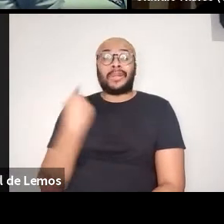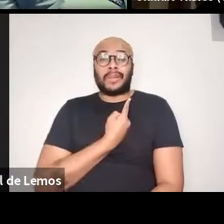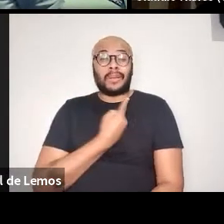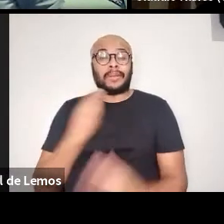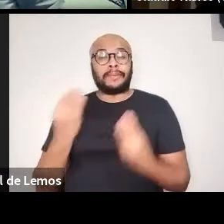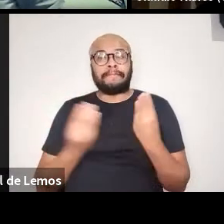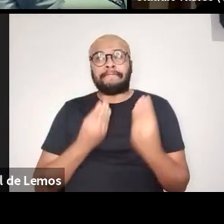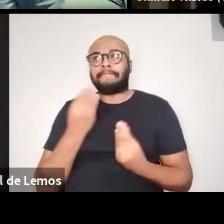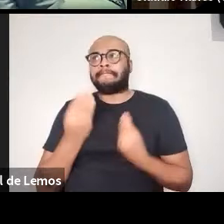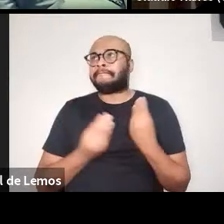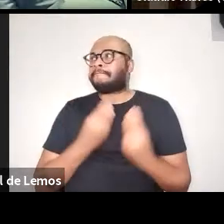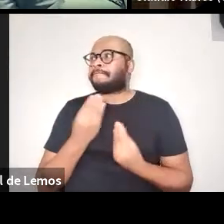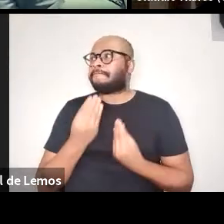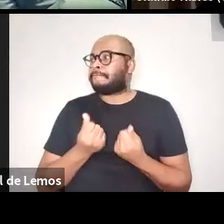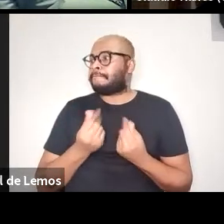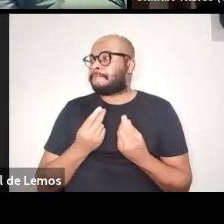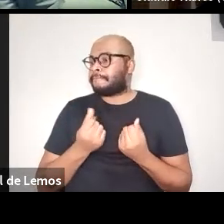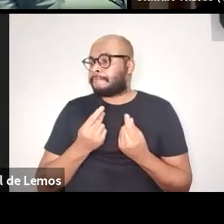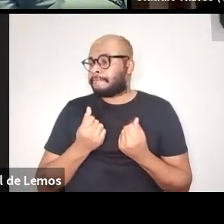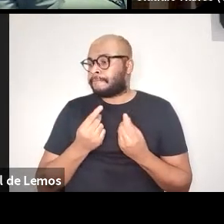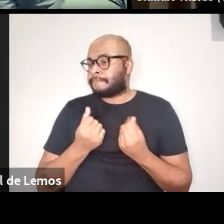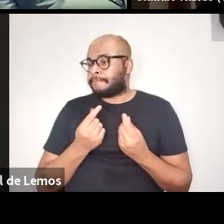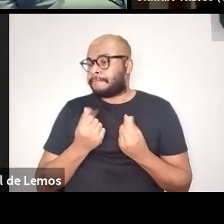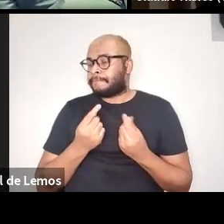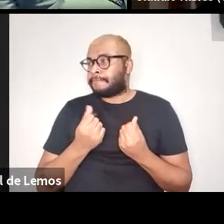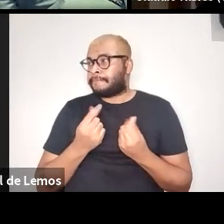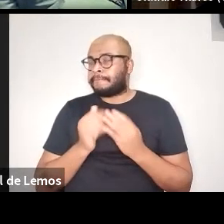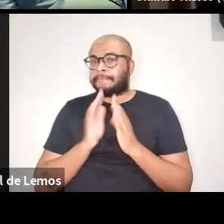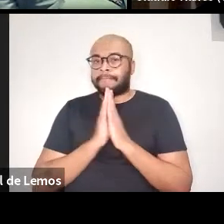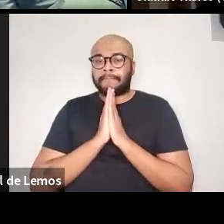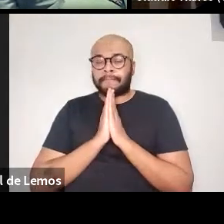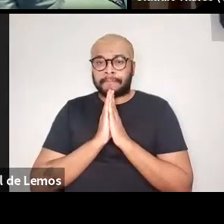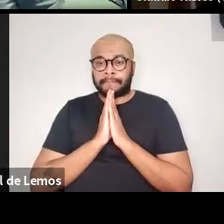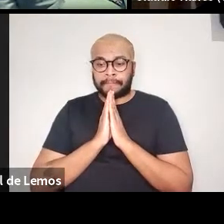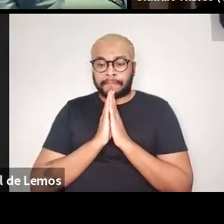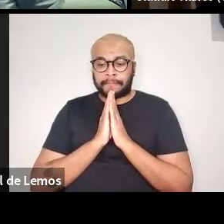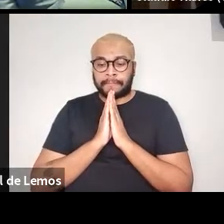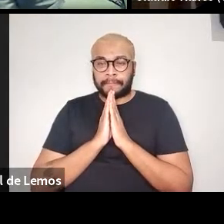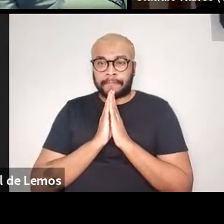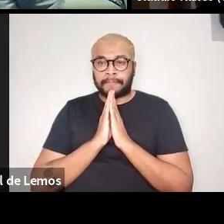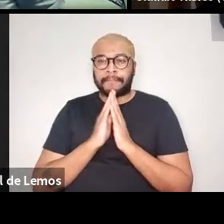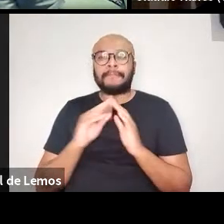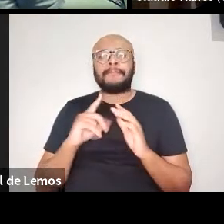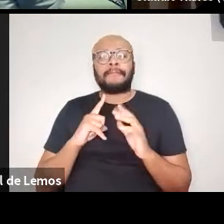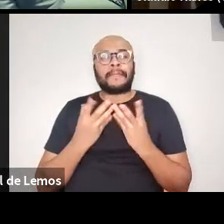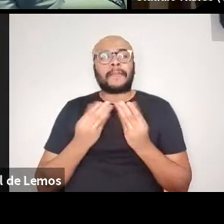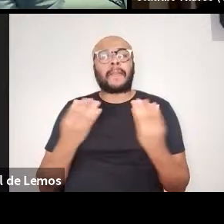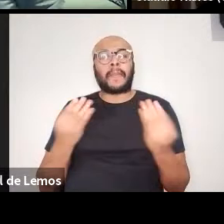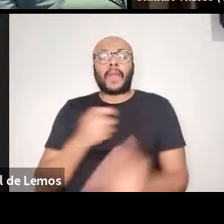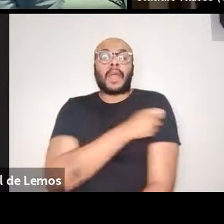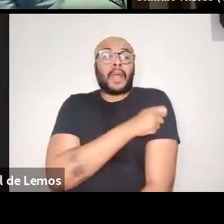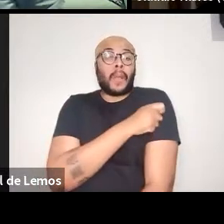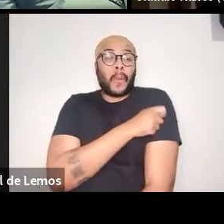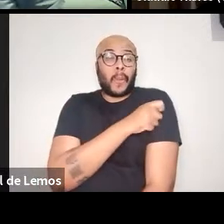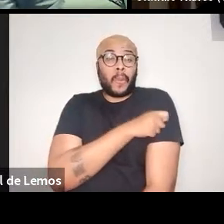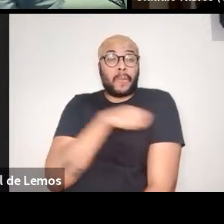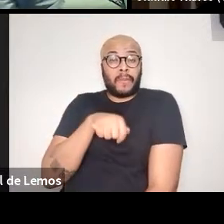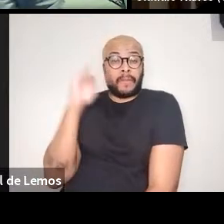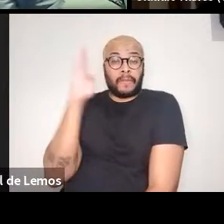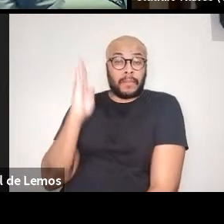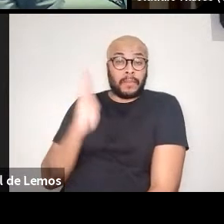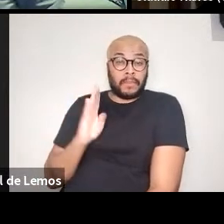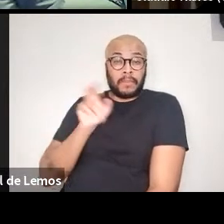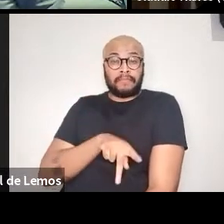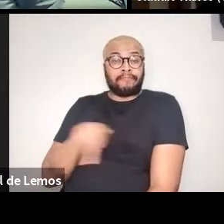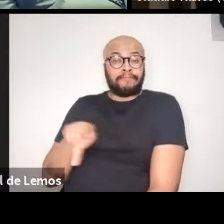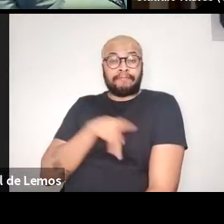é uma coisa que falamos assim, mas tem muito estudante brasileiro, tem muito professor e